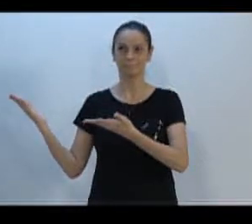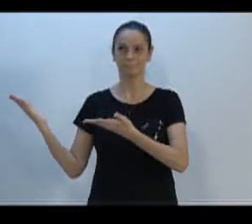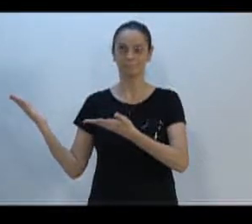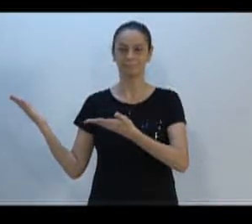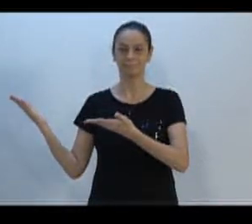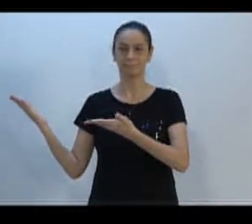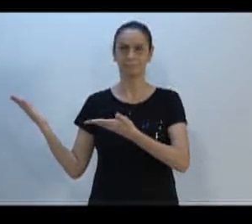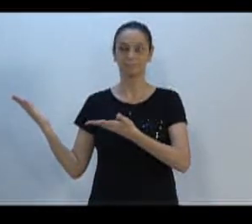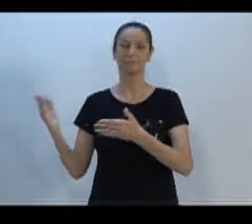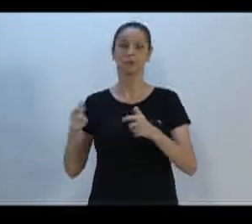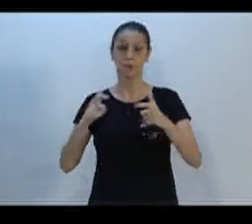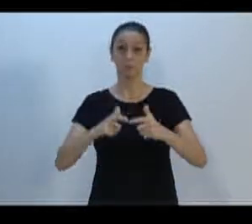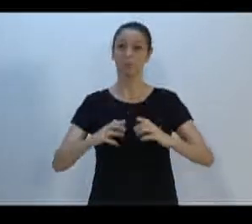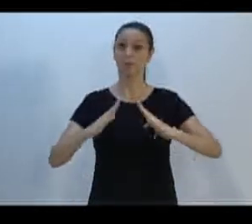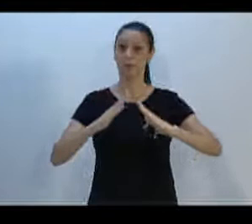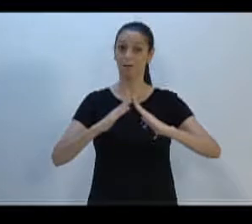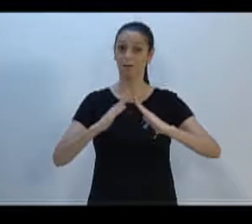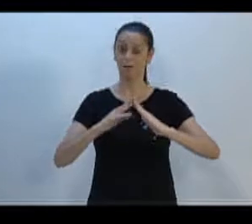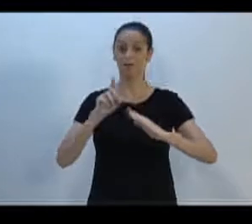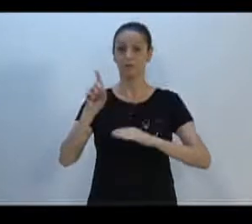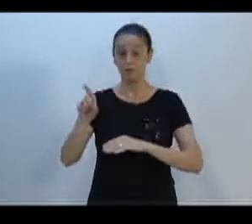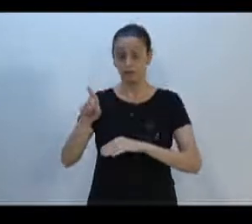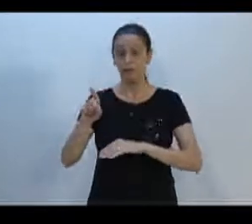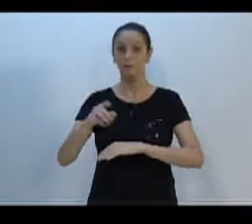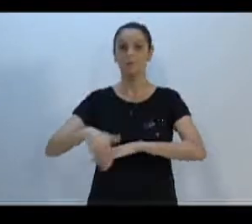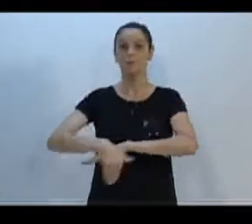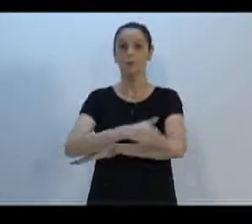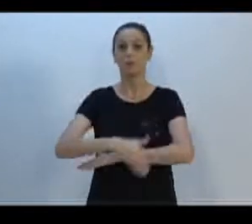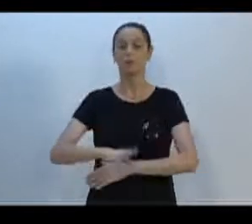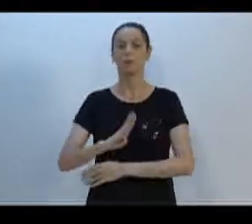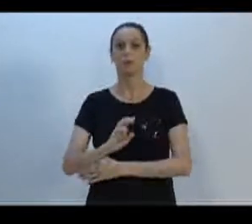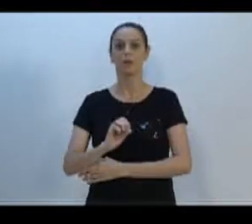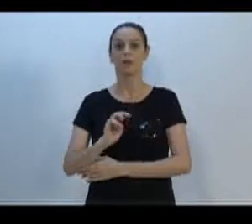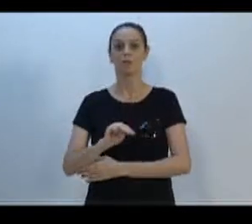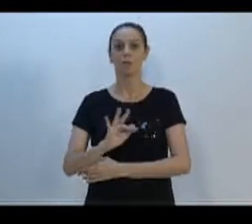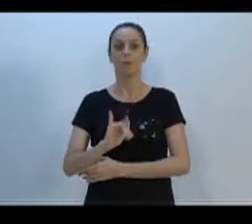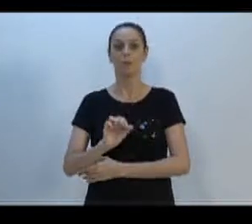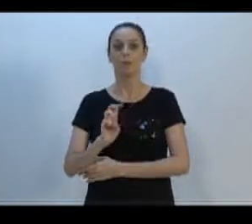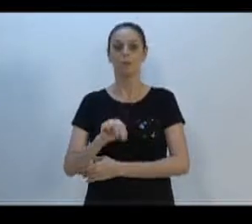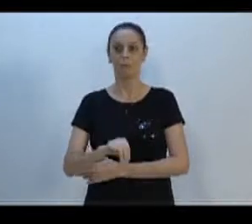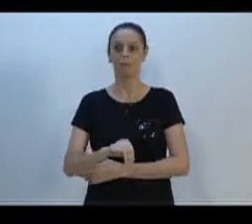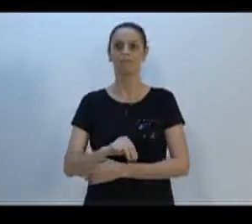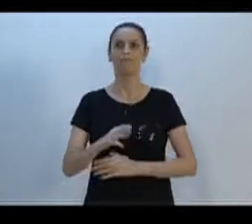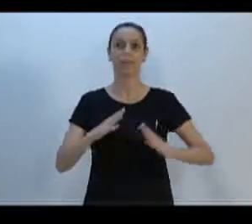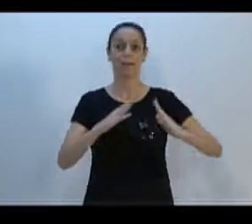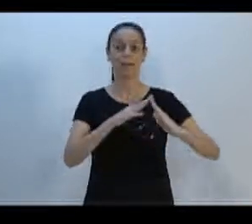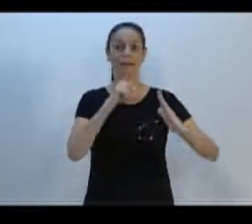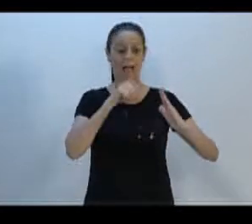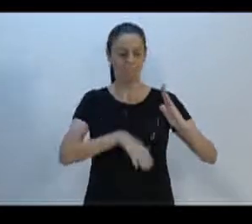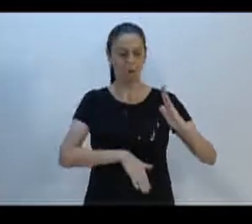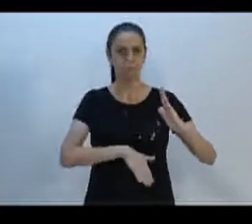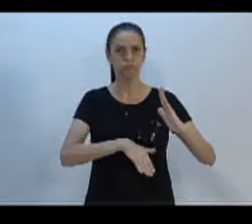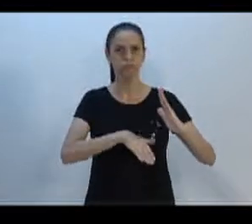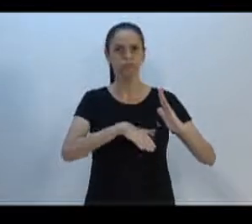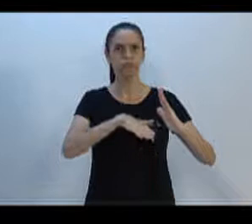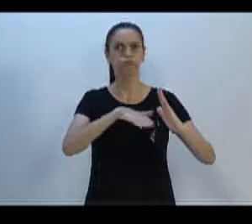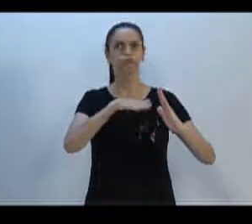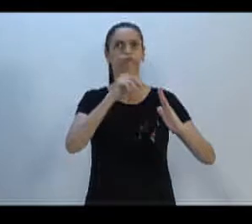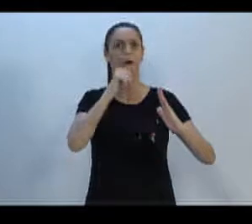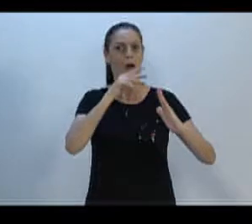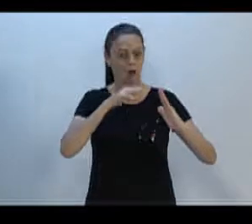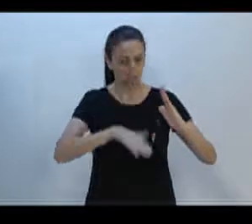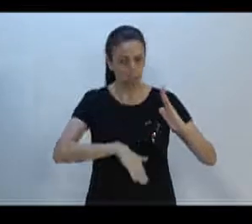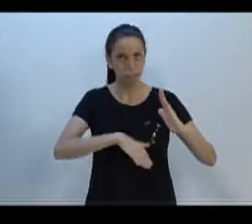essa residência lá na Rua Bonfim, gente. Essa água invadia totalmente, praticamente quase a casa dessa moradora,